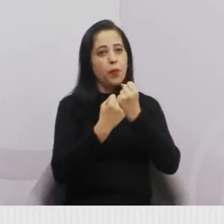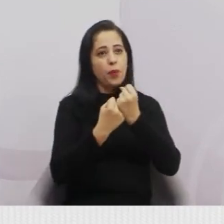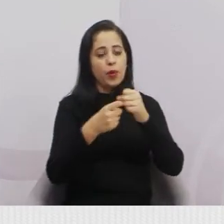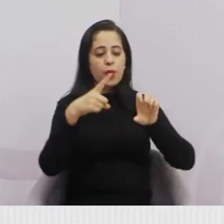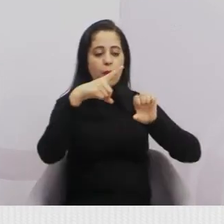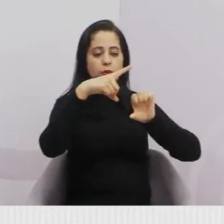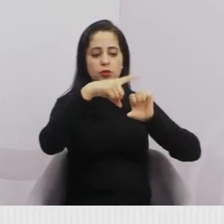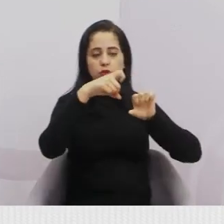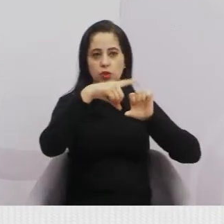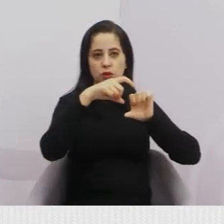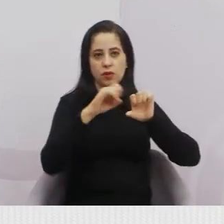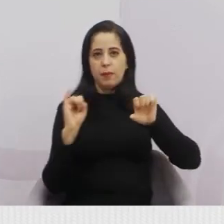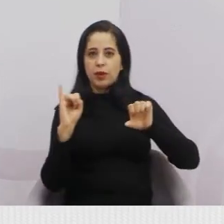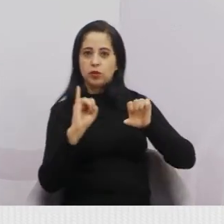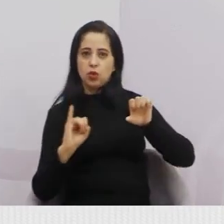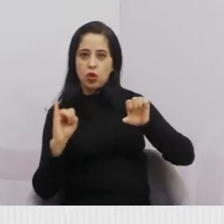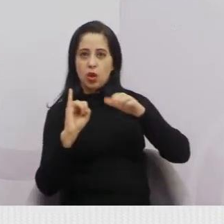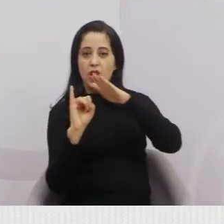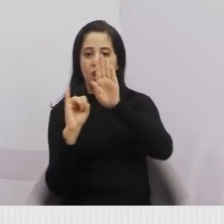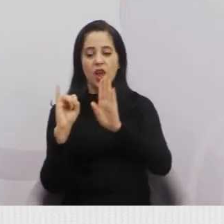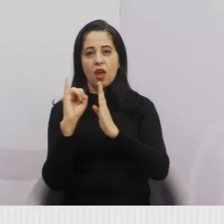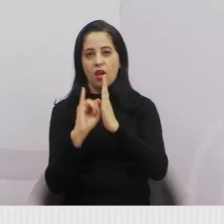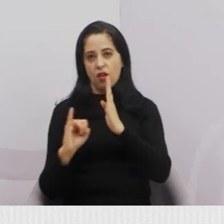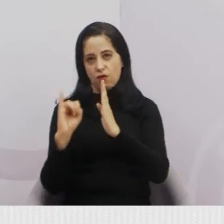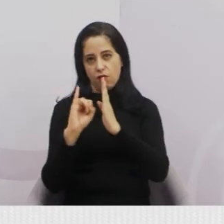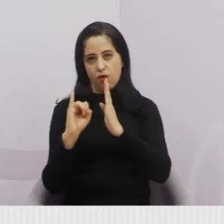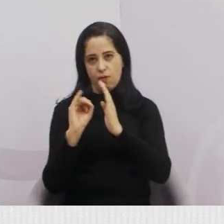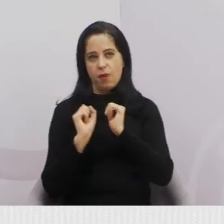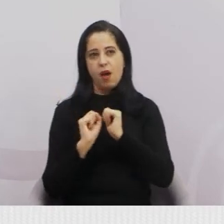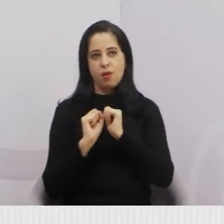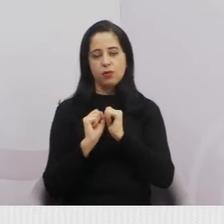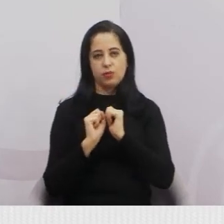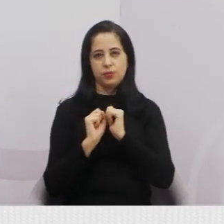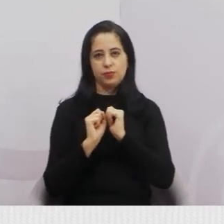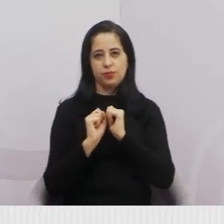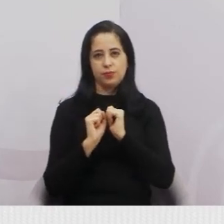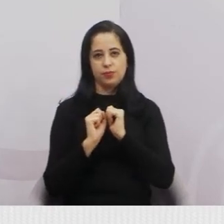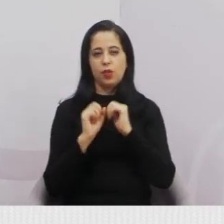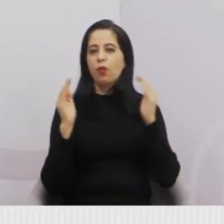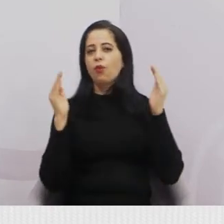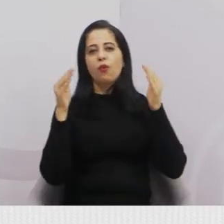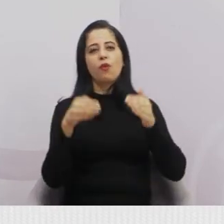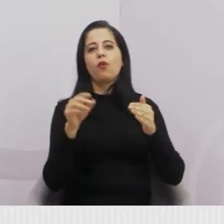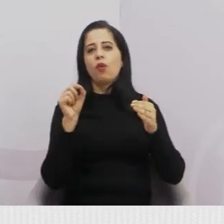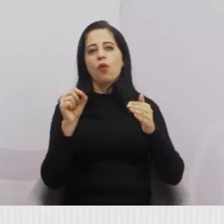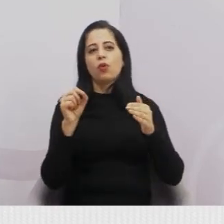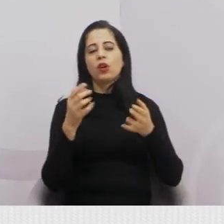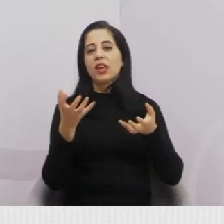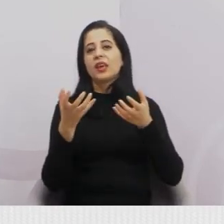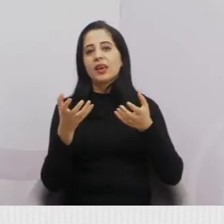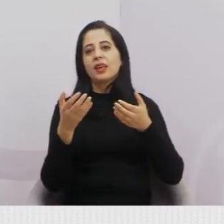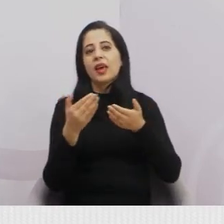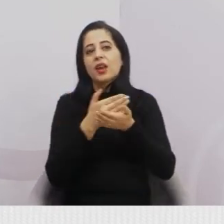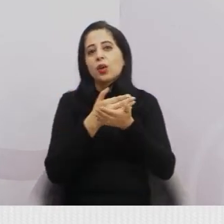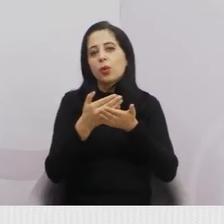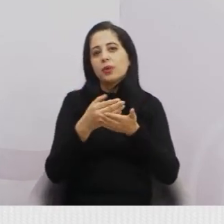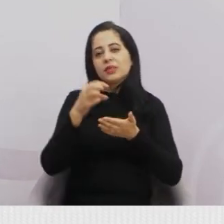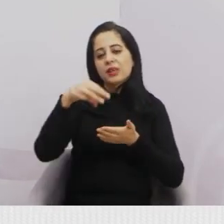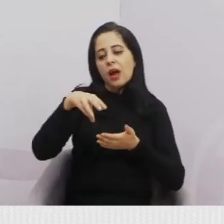empreendedores informais em situação de vulnerabilidade, voltado principalmente aos que querem abrir uma e-mail